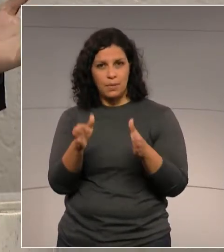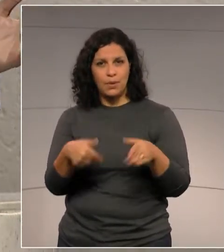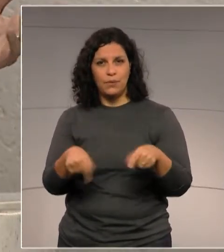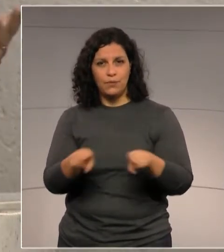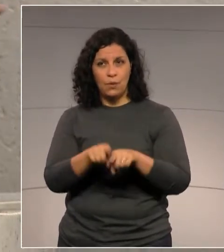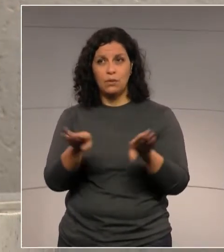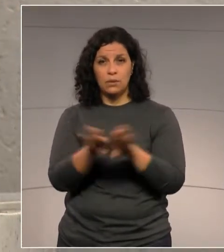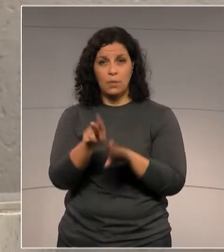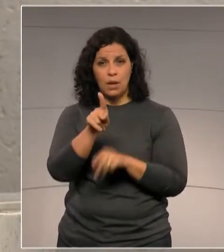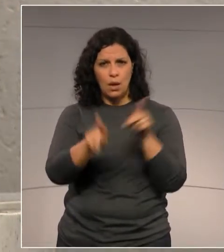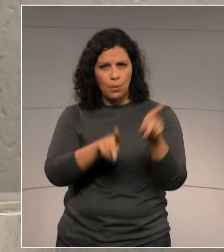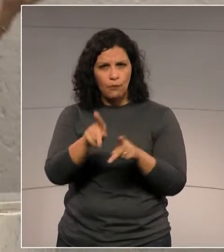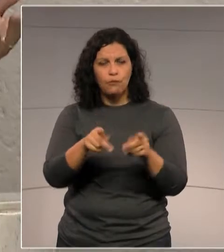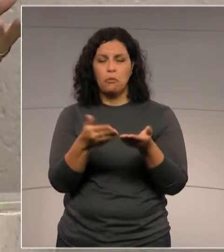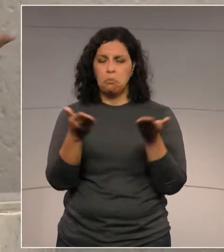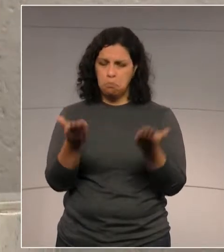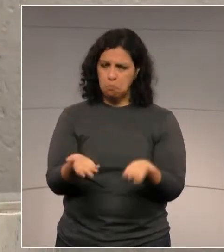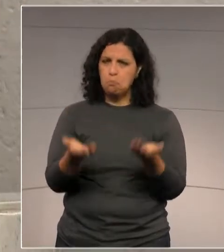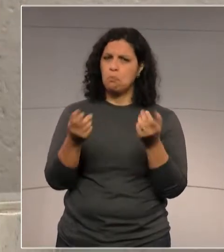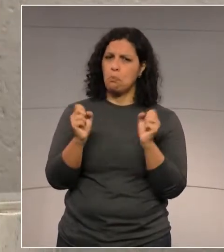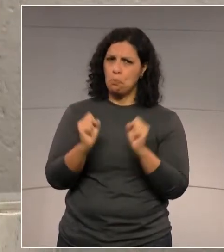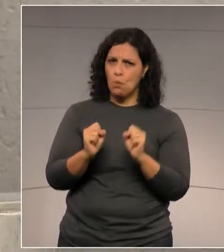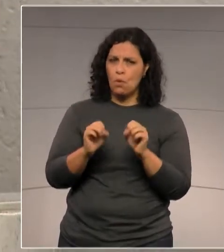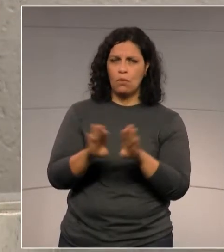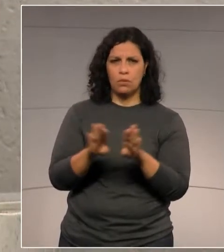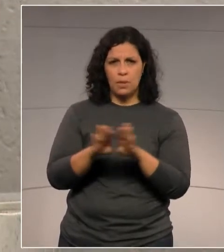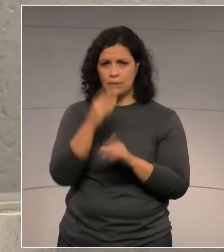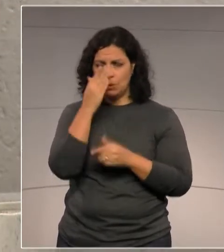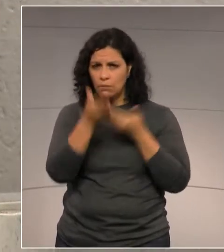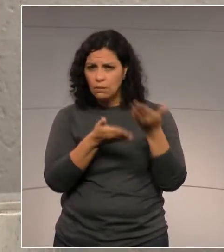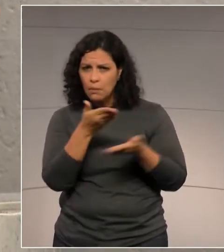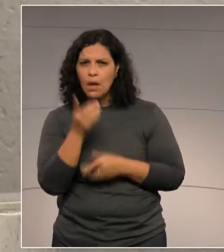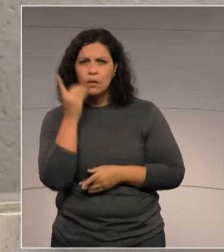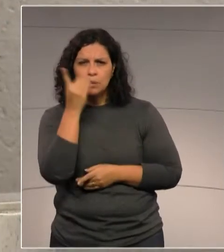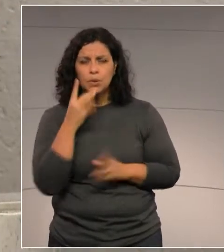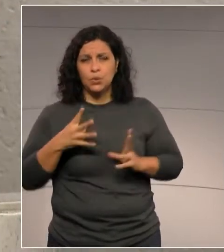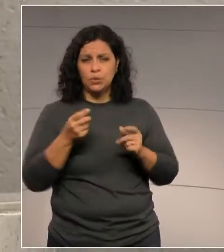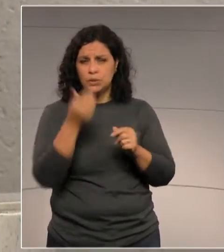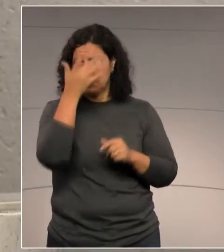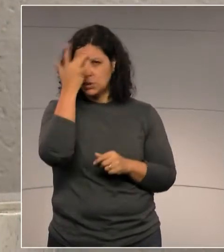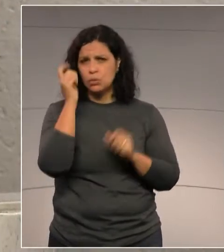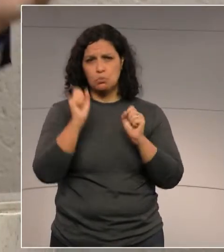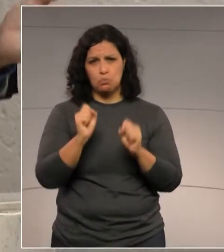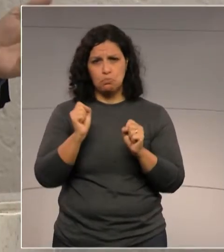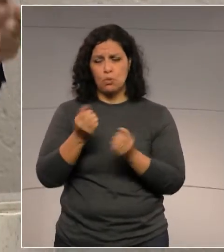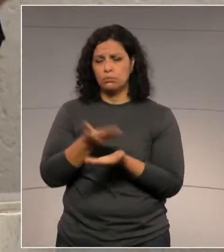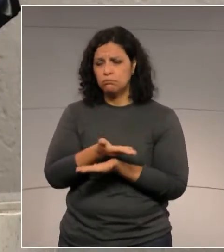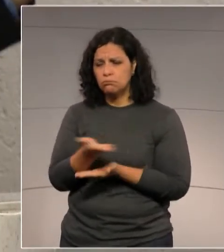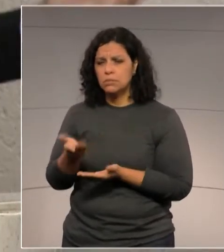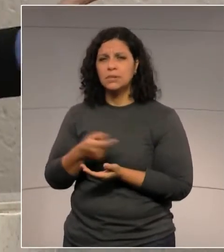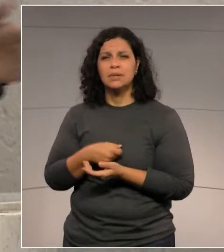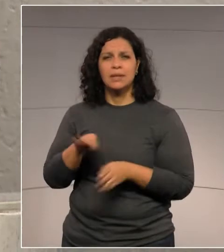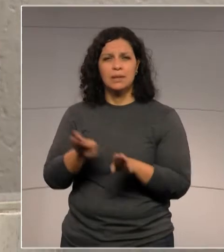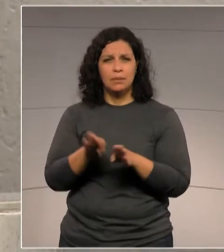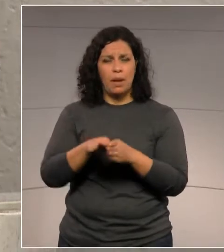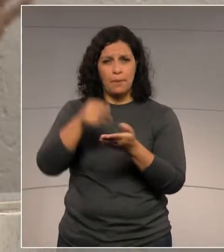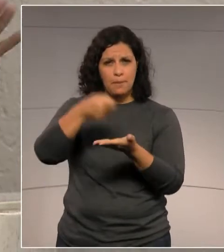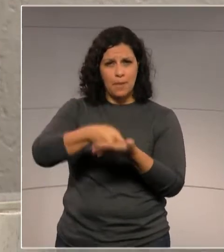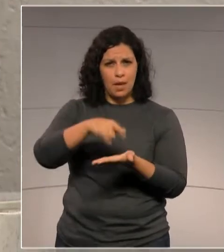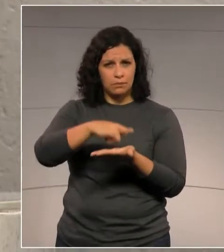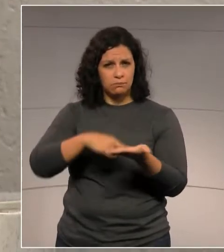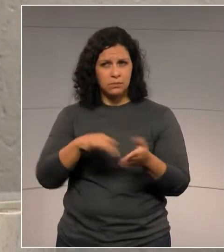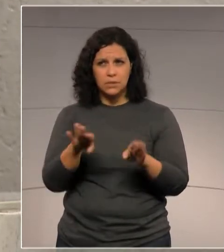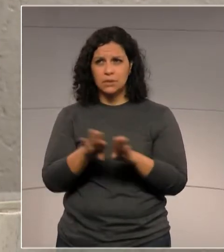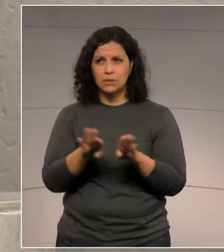aberto à população em geral, aos servidores, deputados, enfim, todos se servem, no buffet, pagam a conta